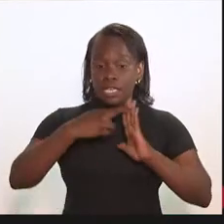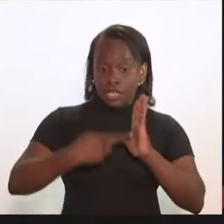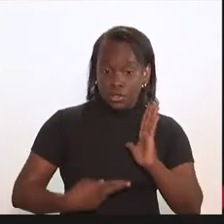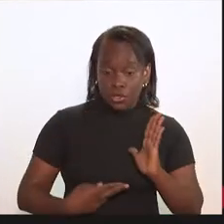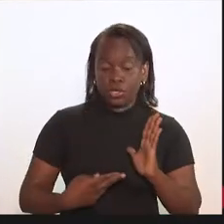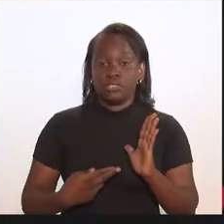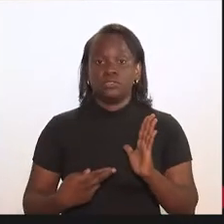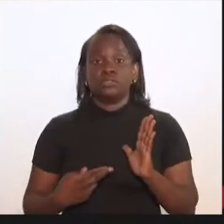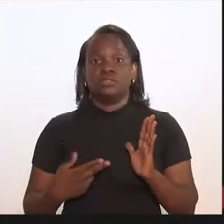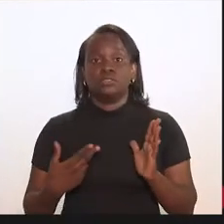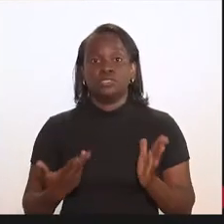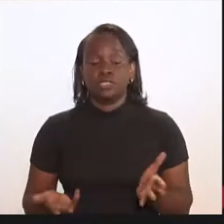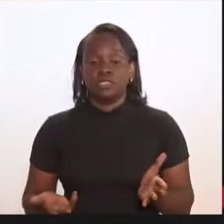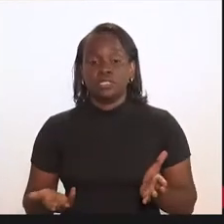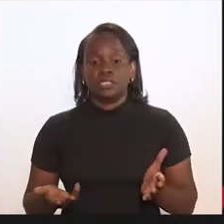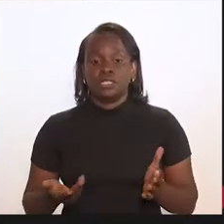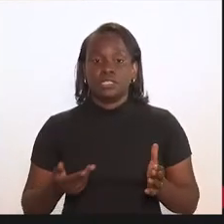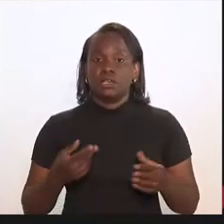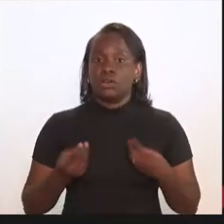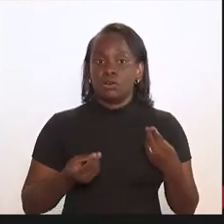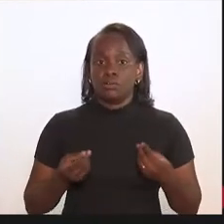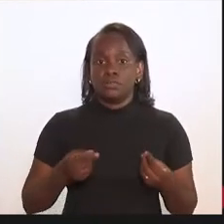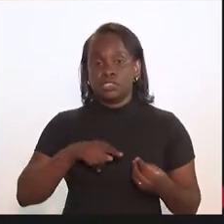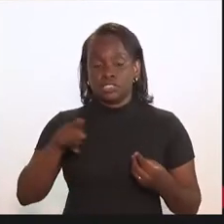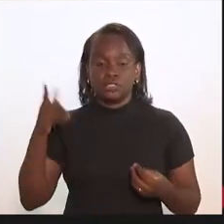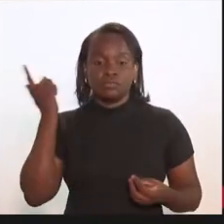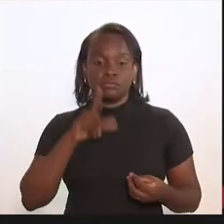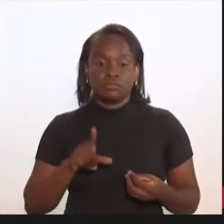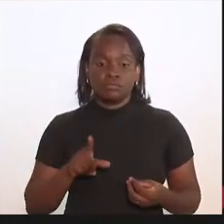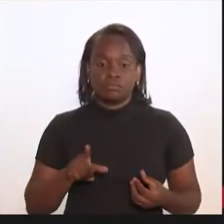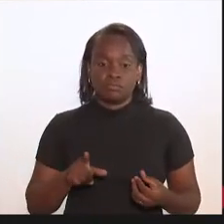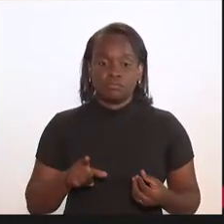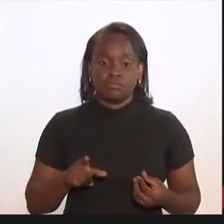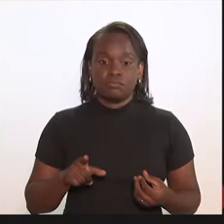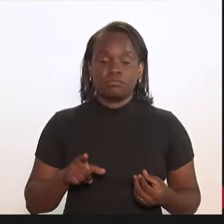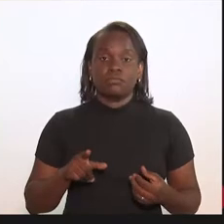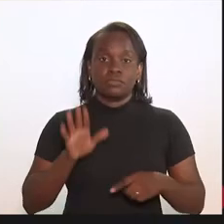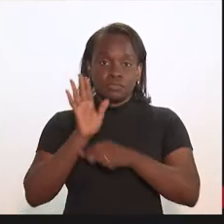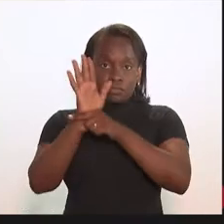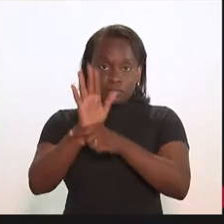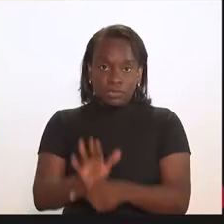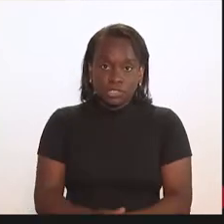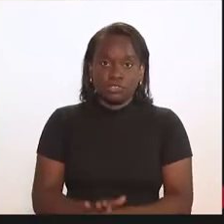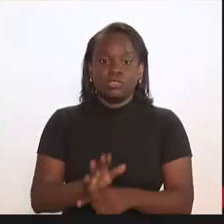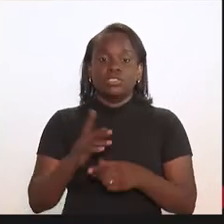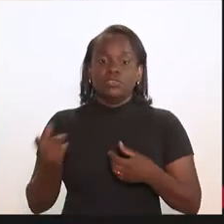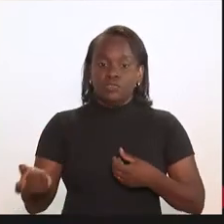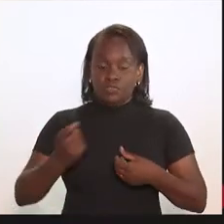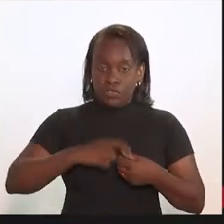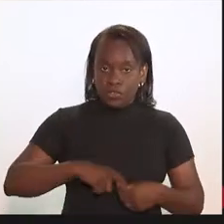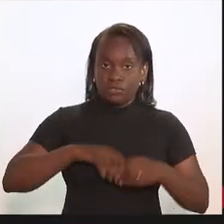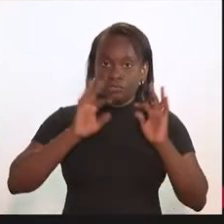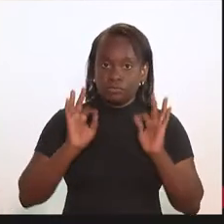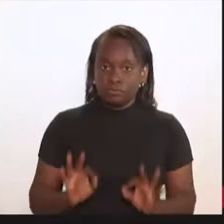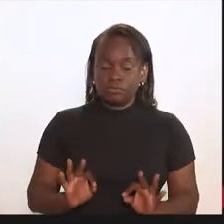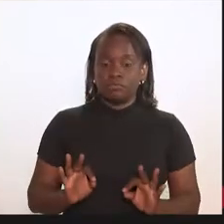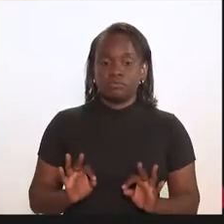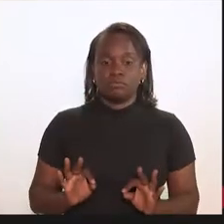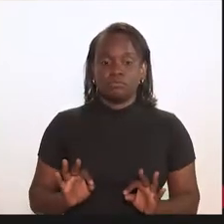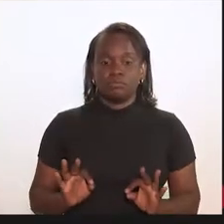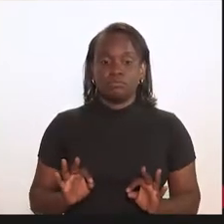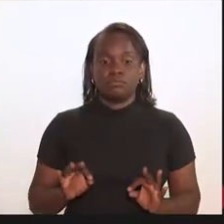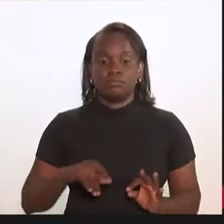um relatório, de modo que a gente contribua no resgate efetivo